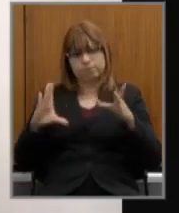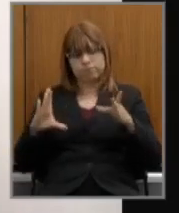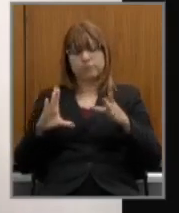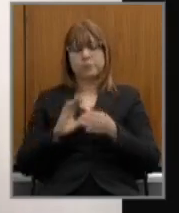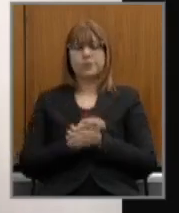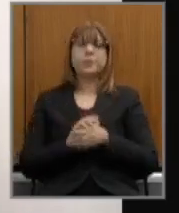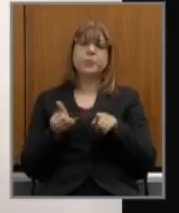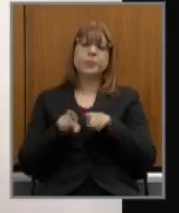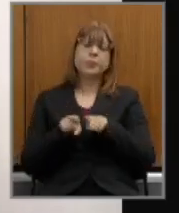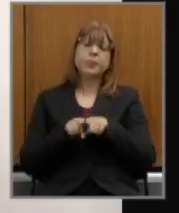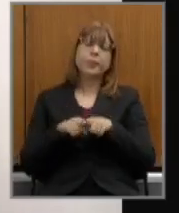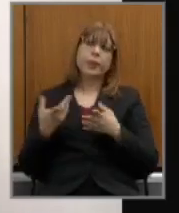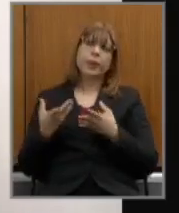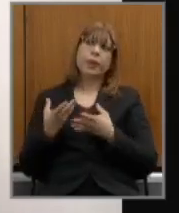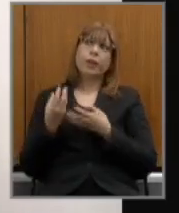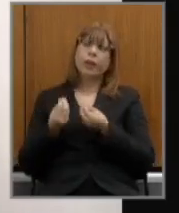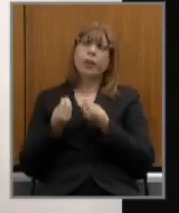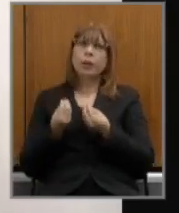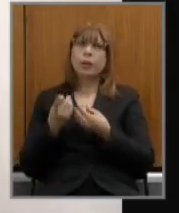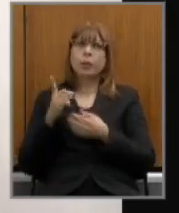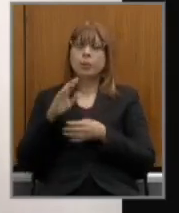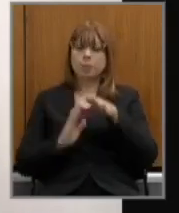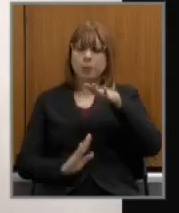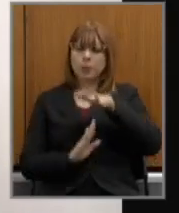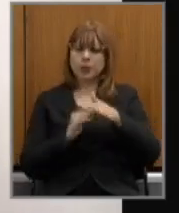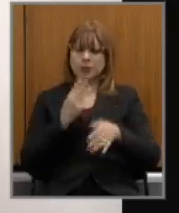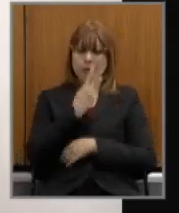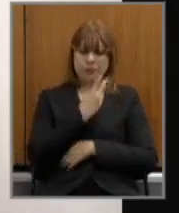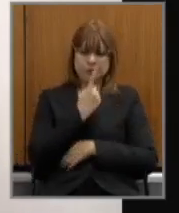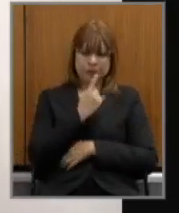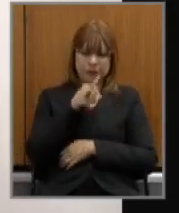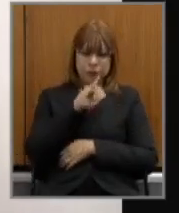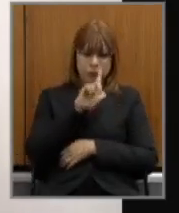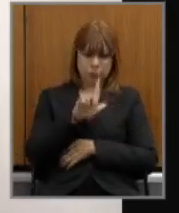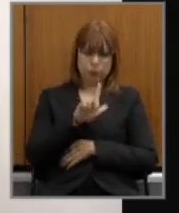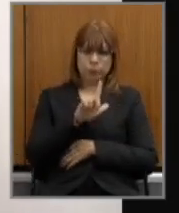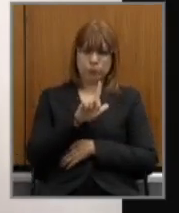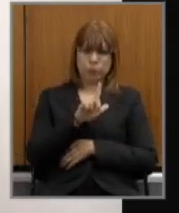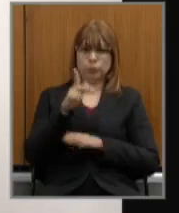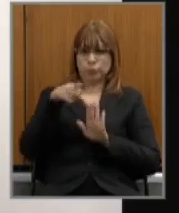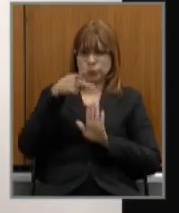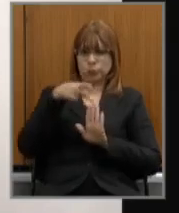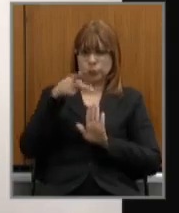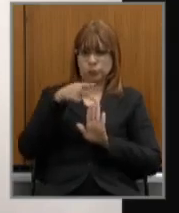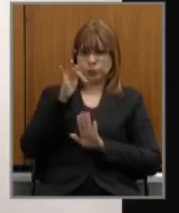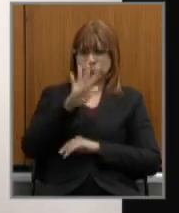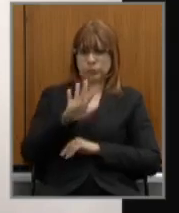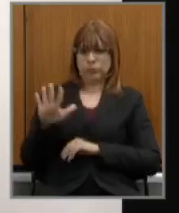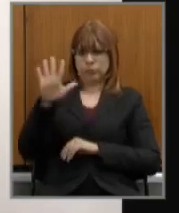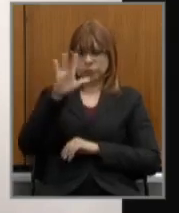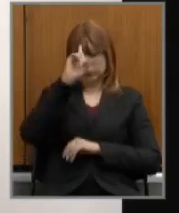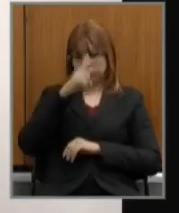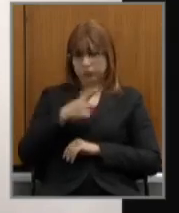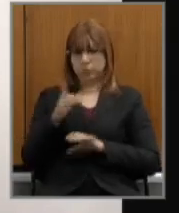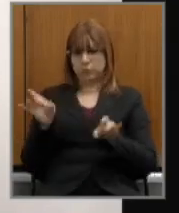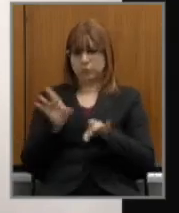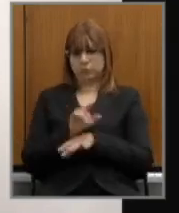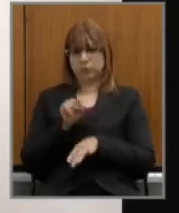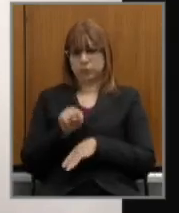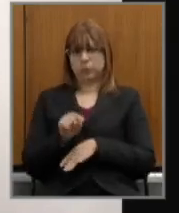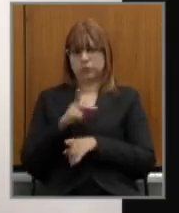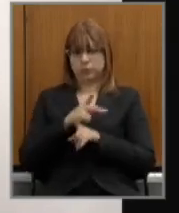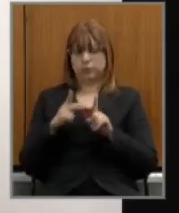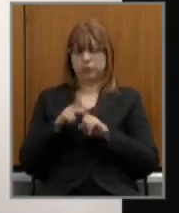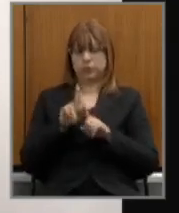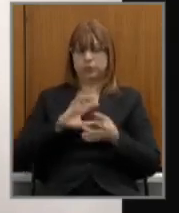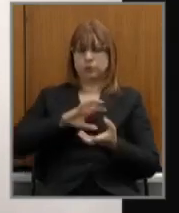relação a prorrogação do prazo de 31 de julho previsto pela portaria federal uma vez que quando essa portaria que é